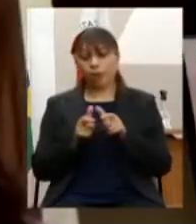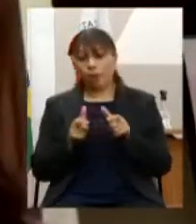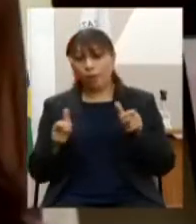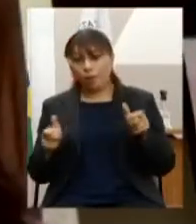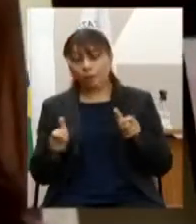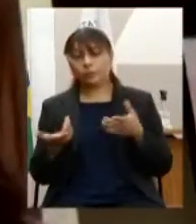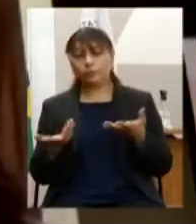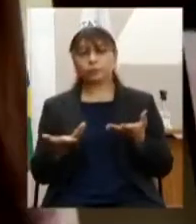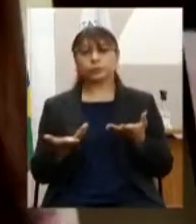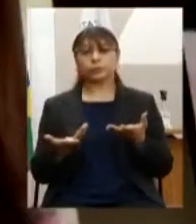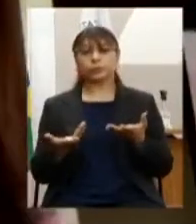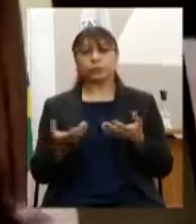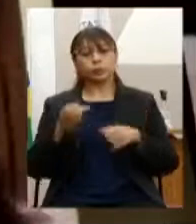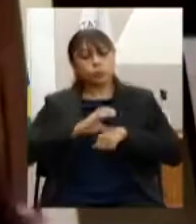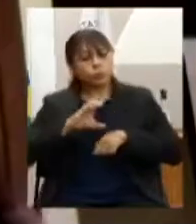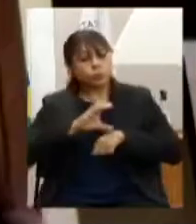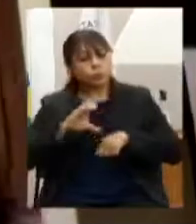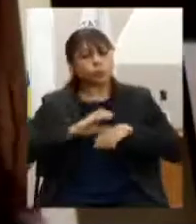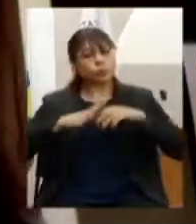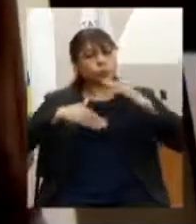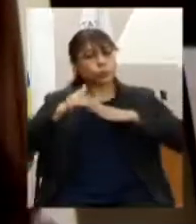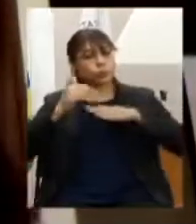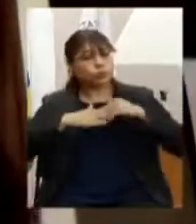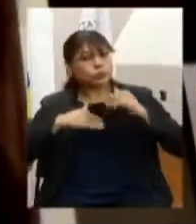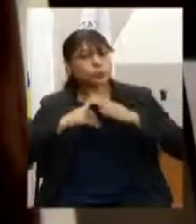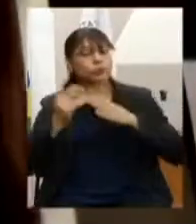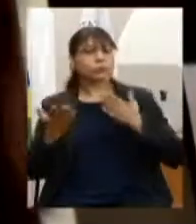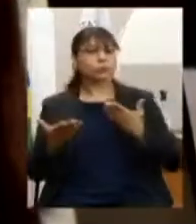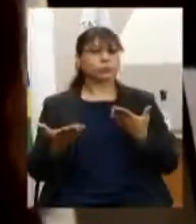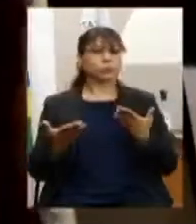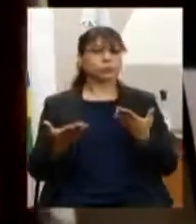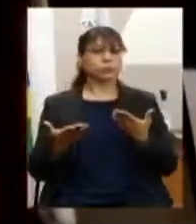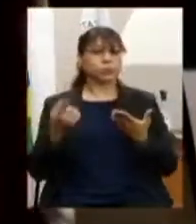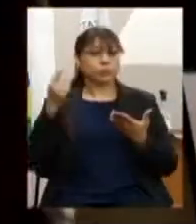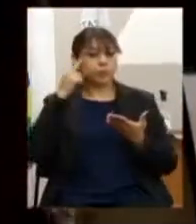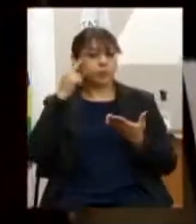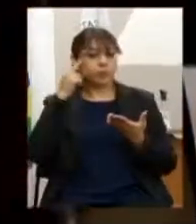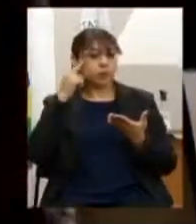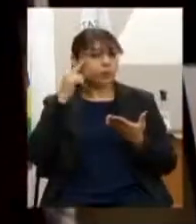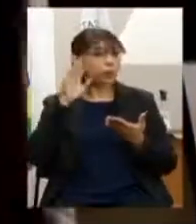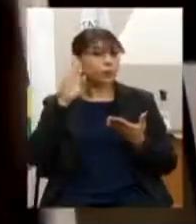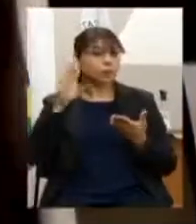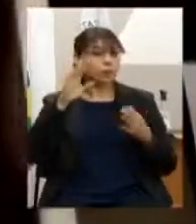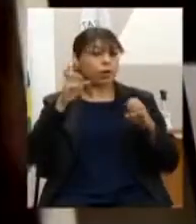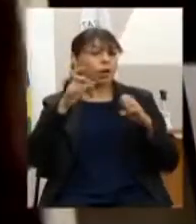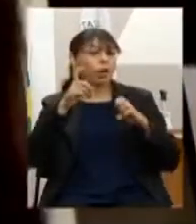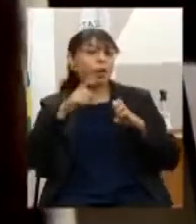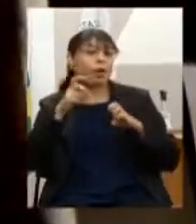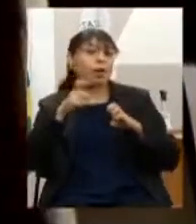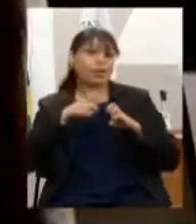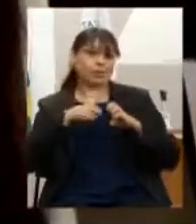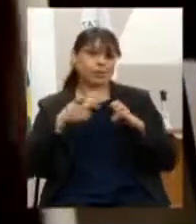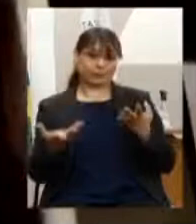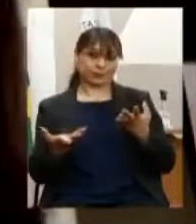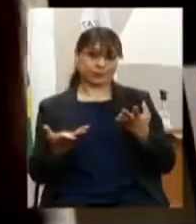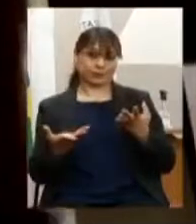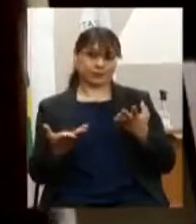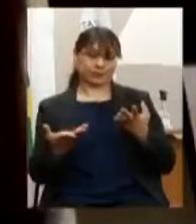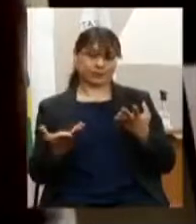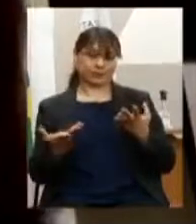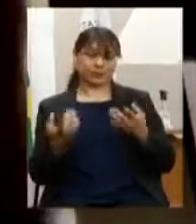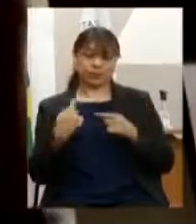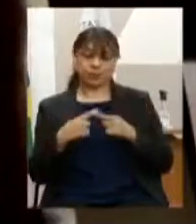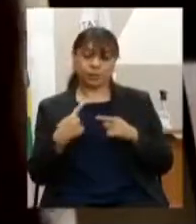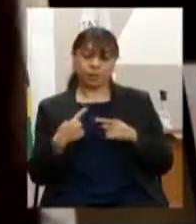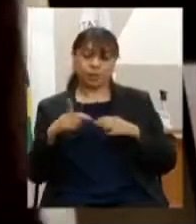oferta de cursos de profissionalização com ênfase no empreendedorismo é preciso que esses meninos tenham enquanto eles estão em